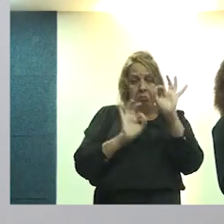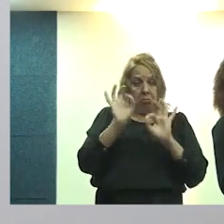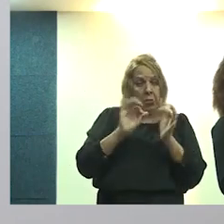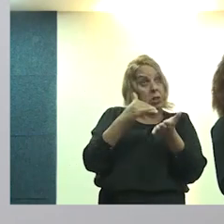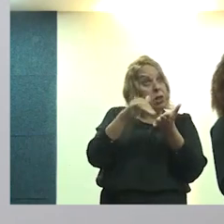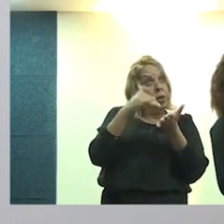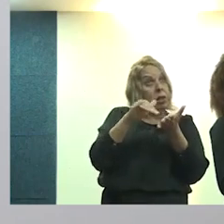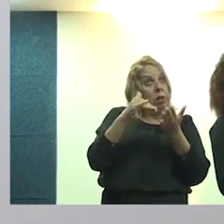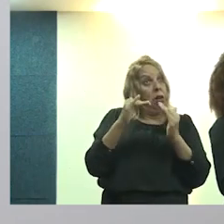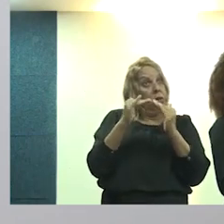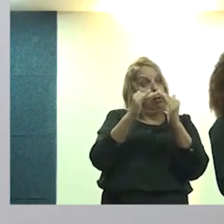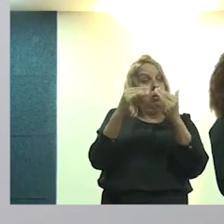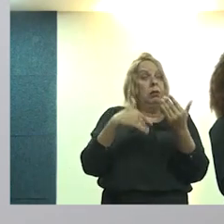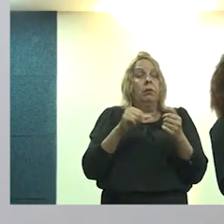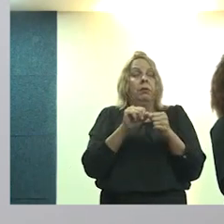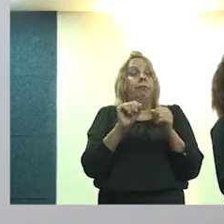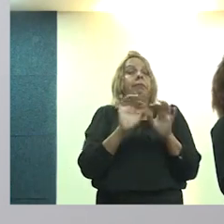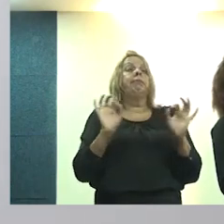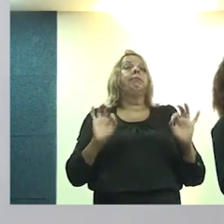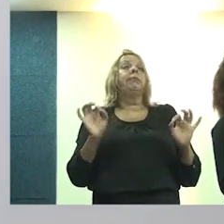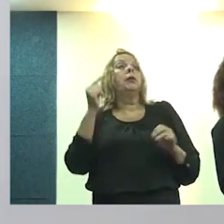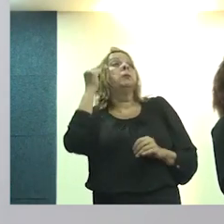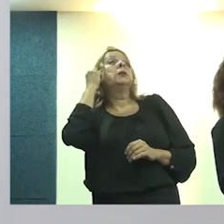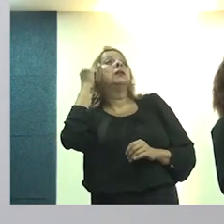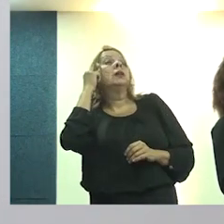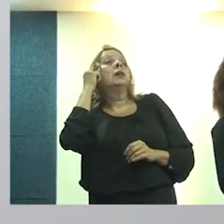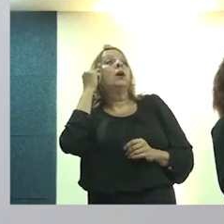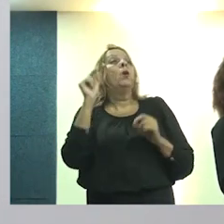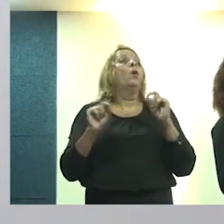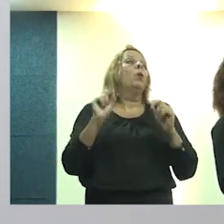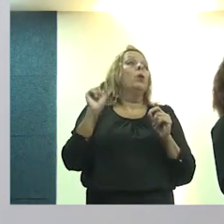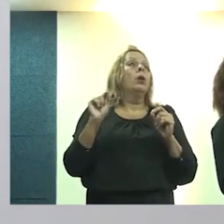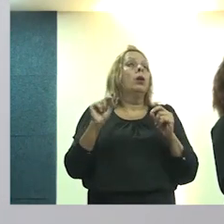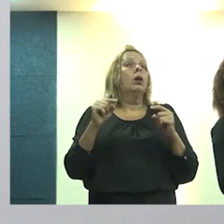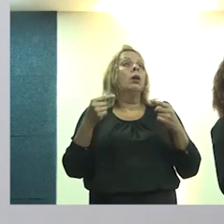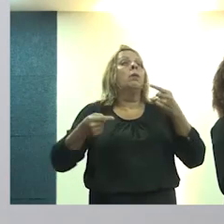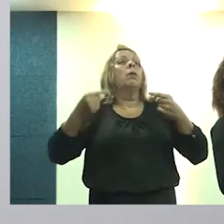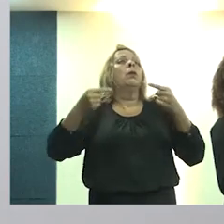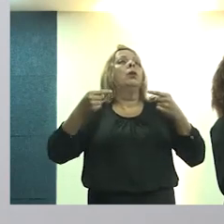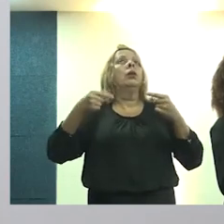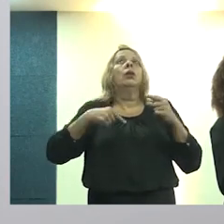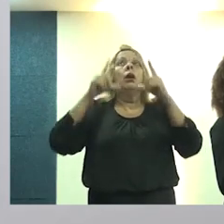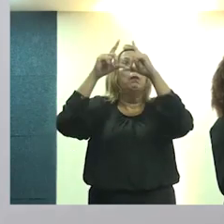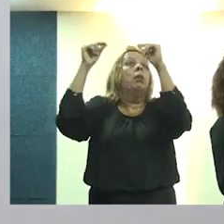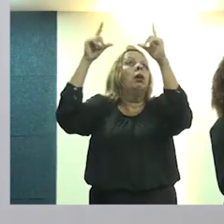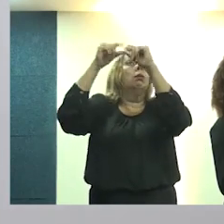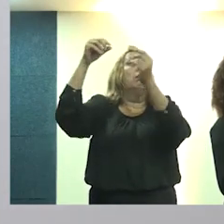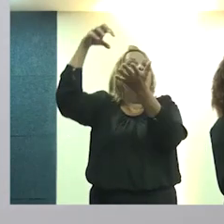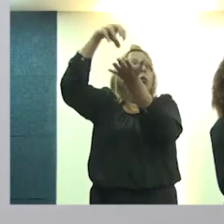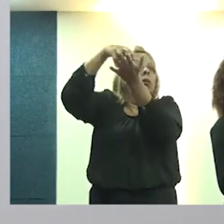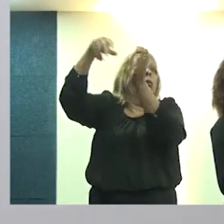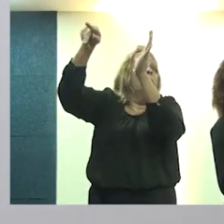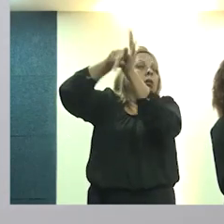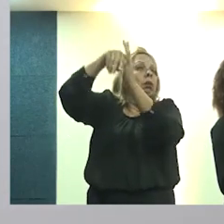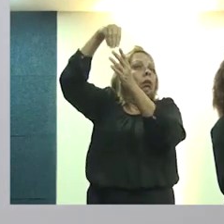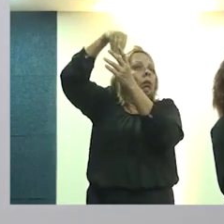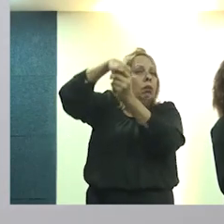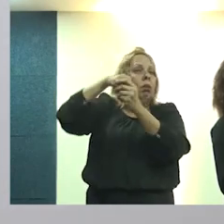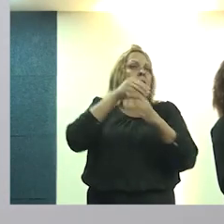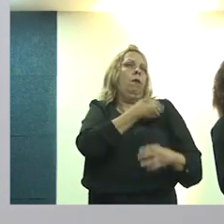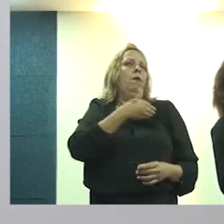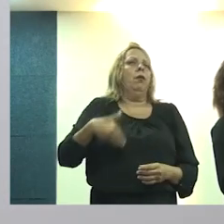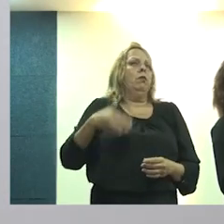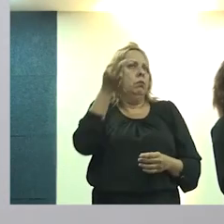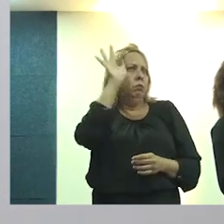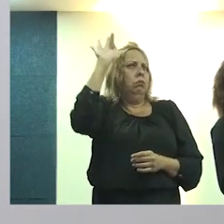simbólica, uma secretaria de periferias e a gente começar a pensar novamente uma política para periferias desde Brasília, desde o gabinete do governo